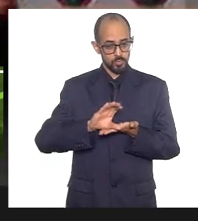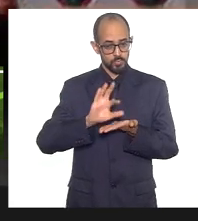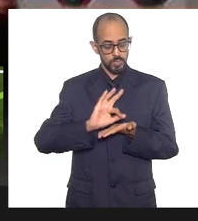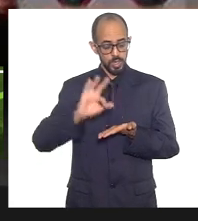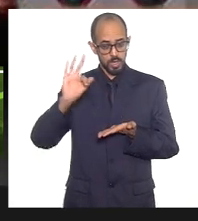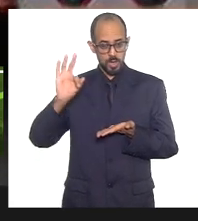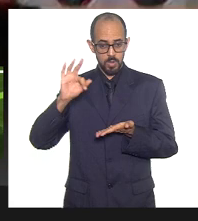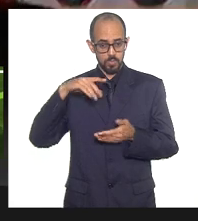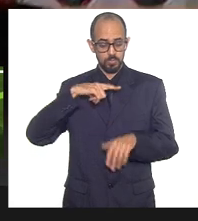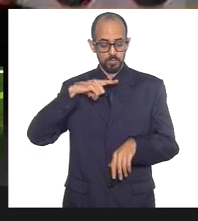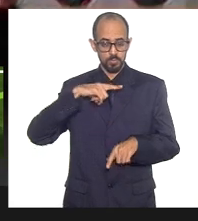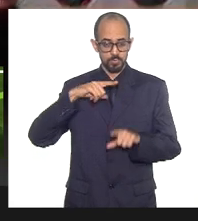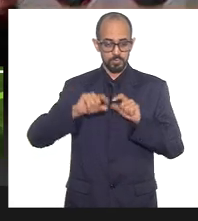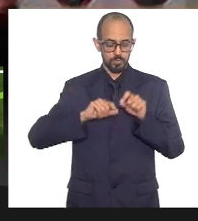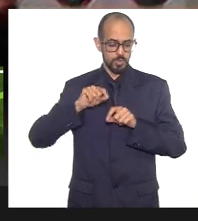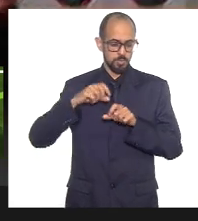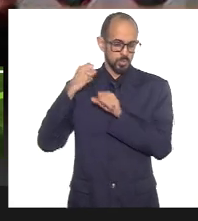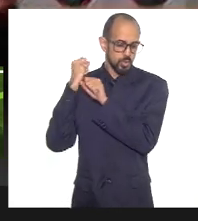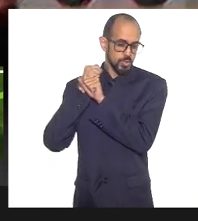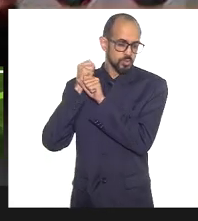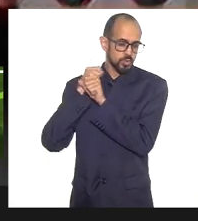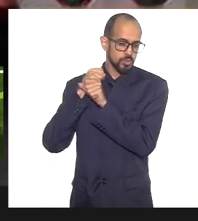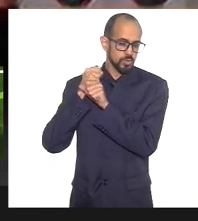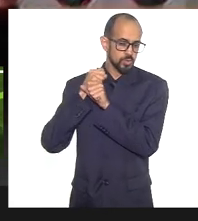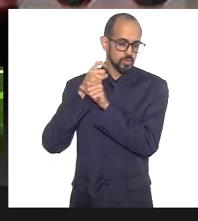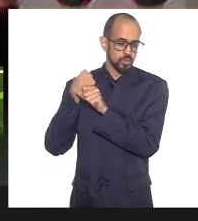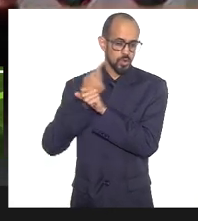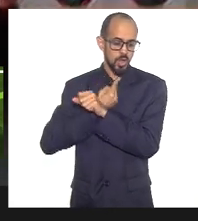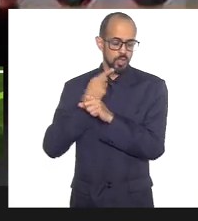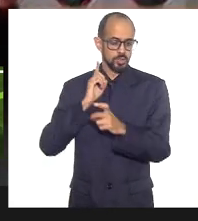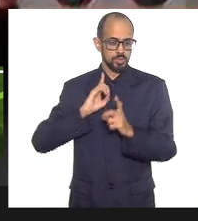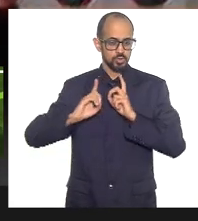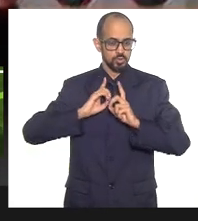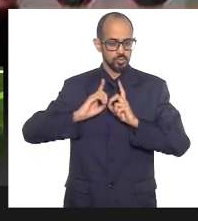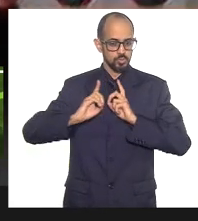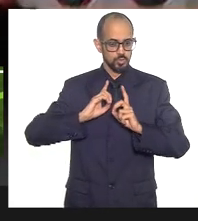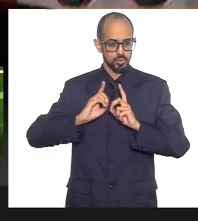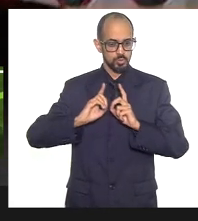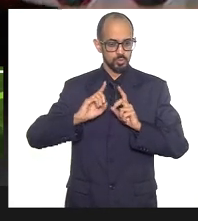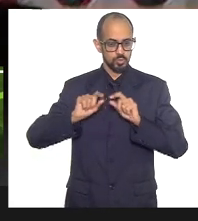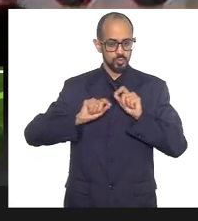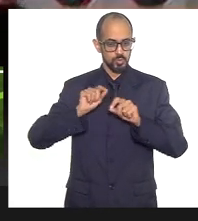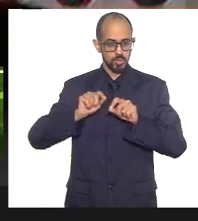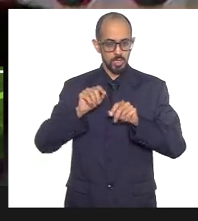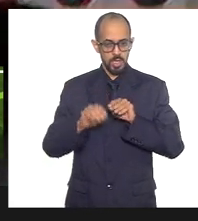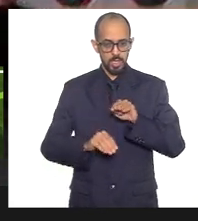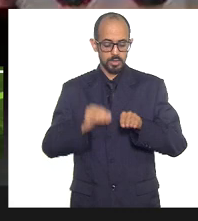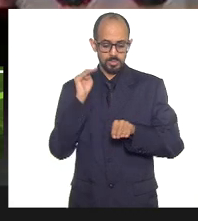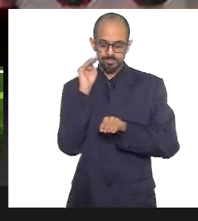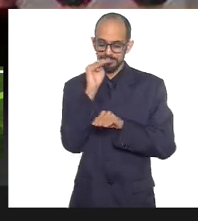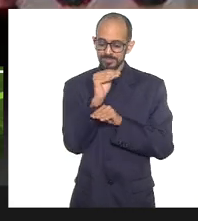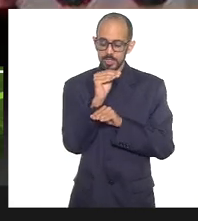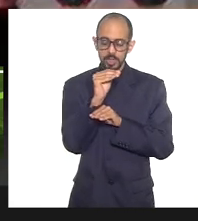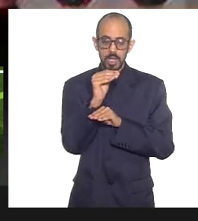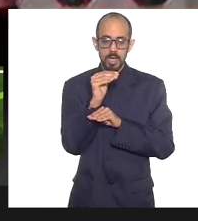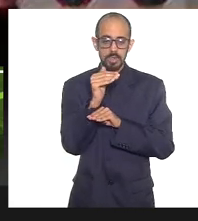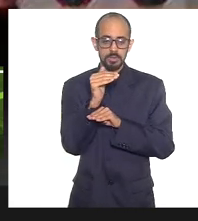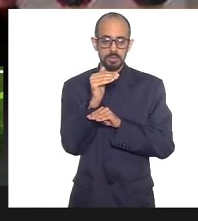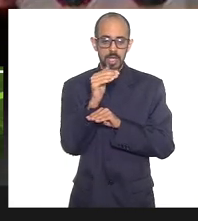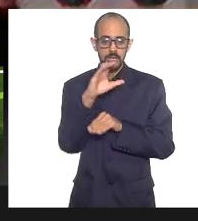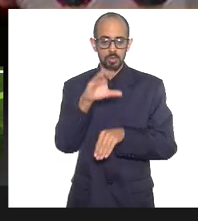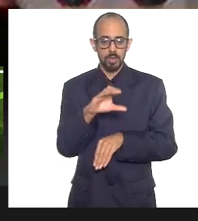durante muitos anos enquanto evangélicos debatemos essa hegemonia católica, por exemplo,